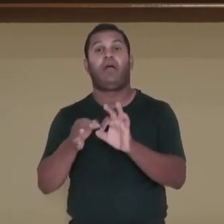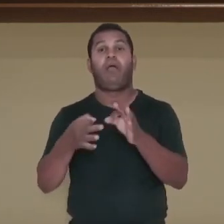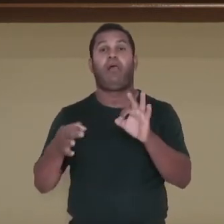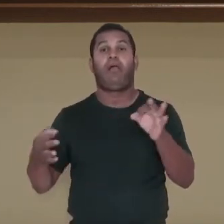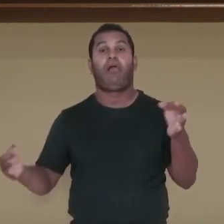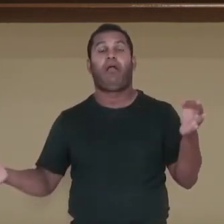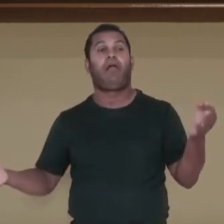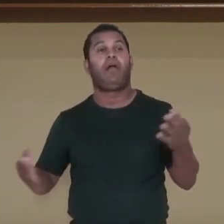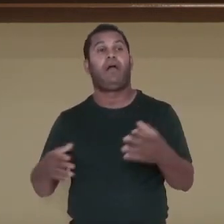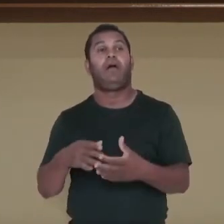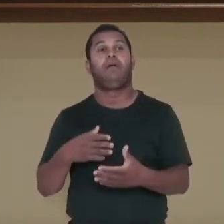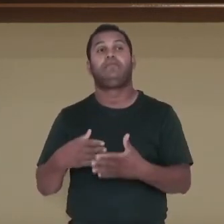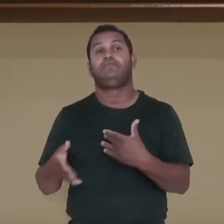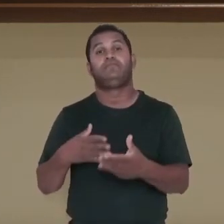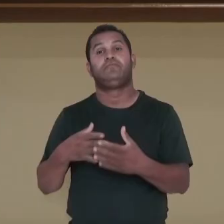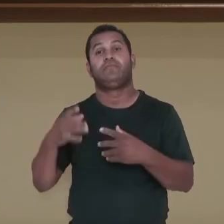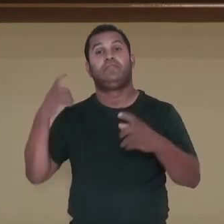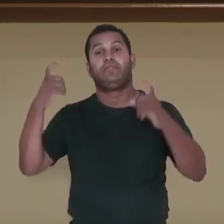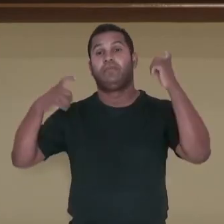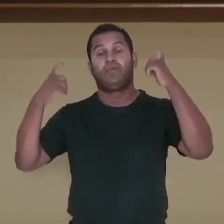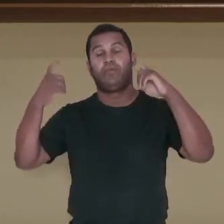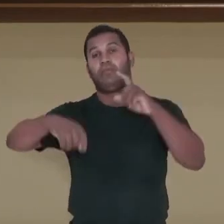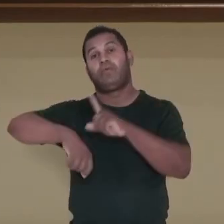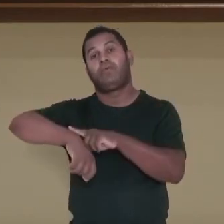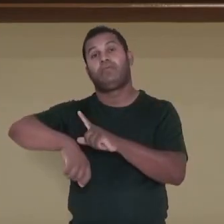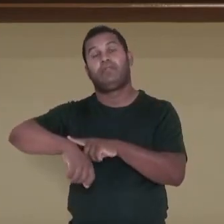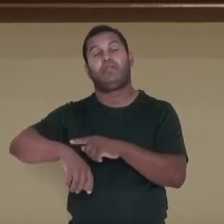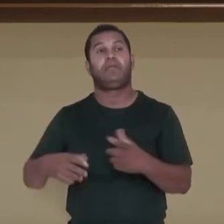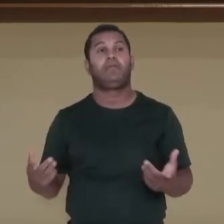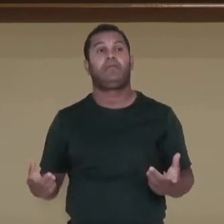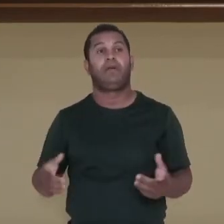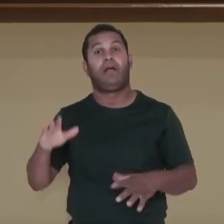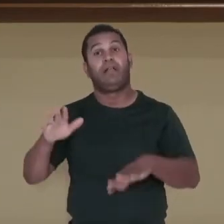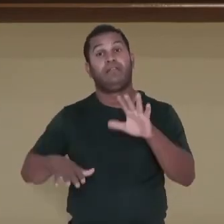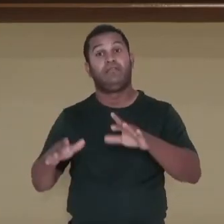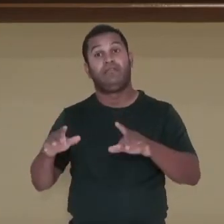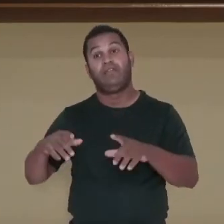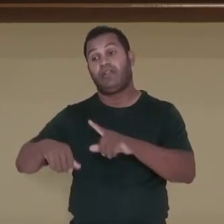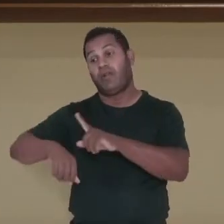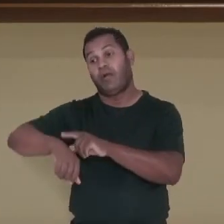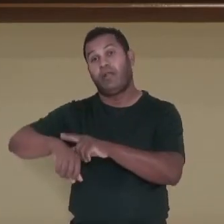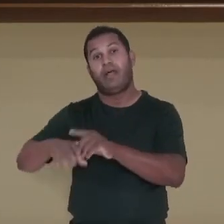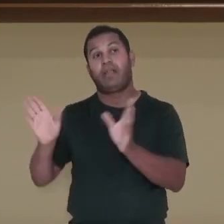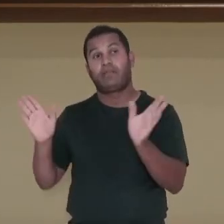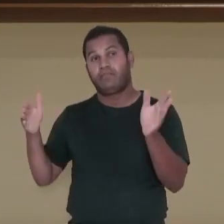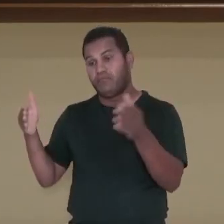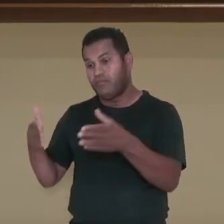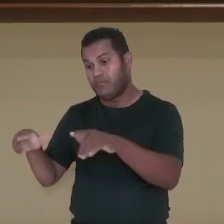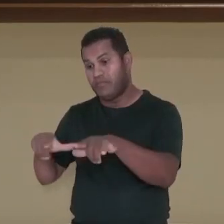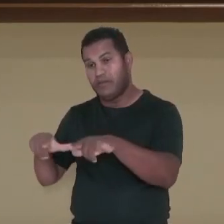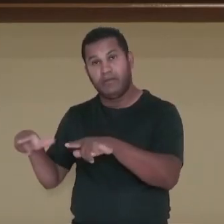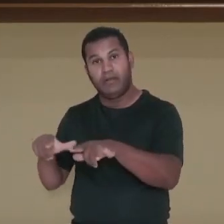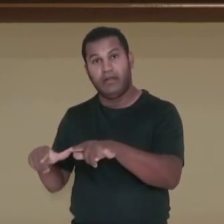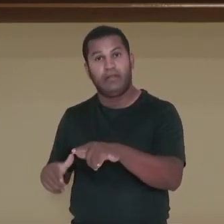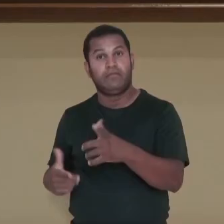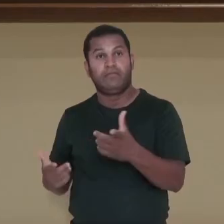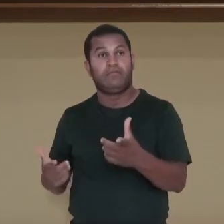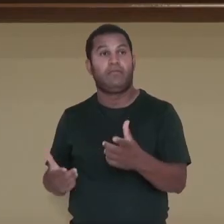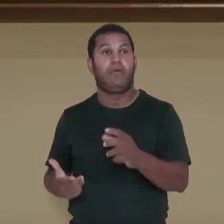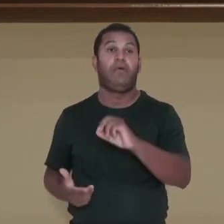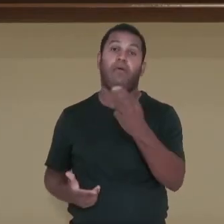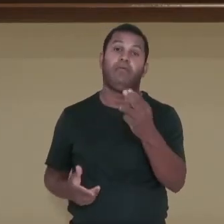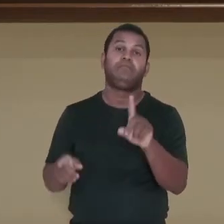dispositivos eletrônicos. Negativos, conversas em horários que deveriam ser reservados a outras atividades. Ou doenças